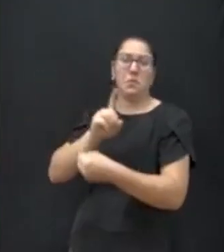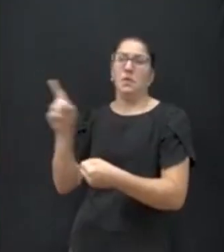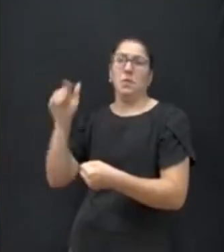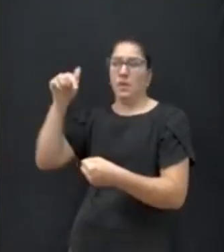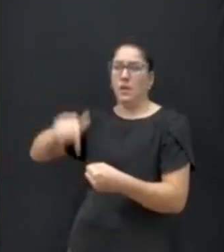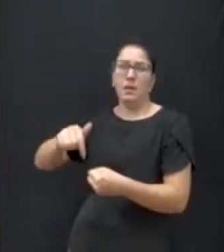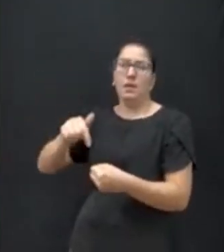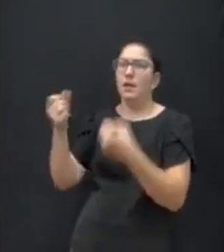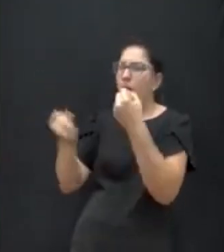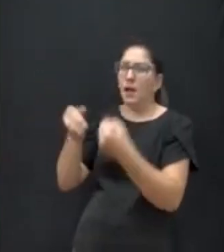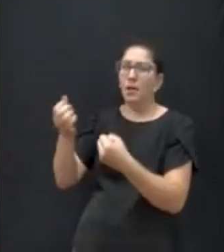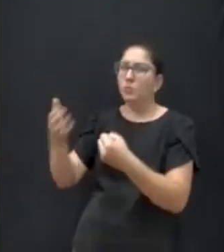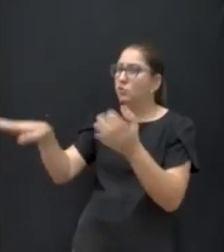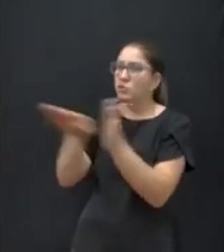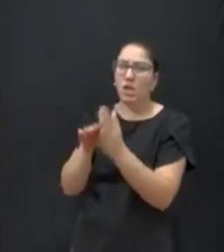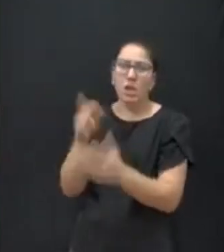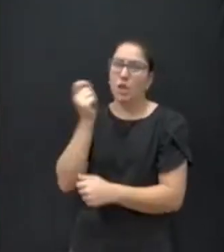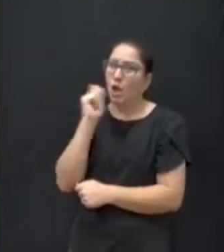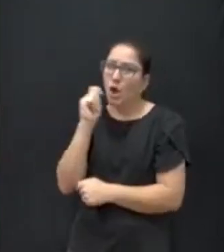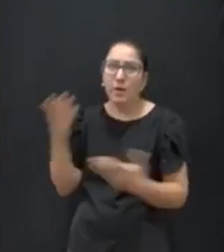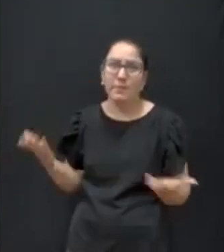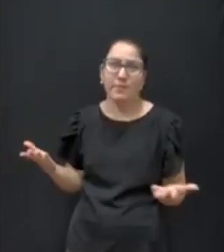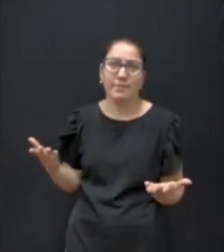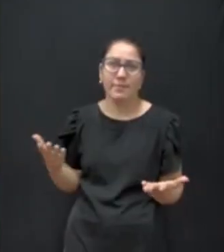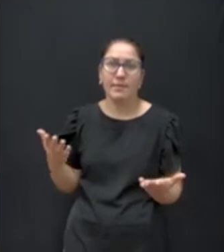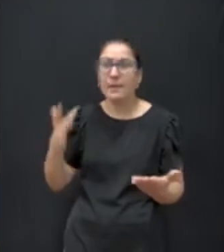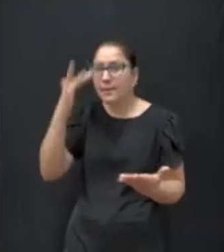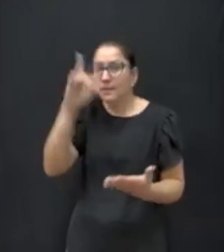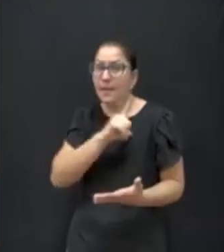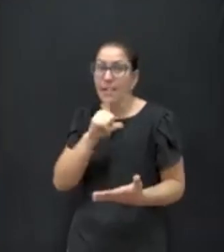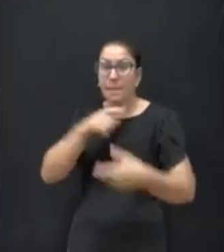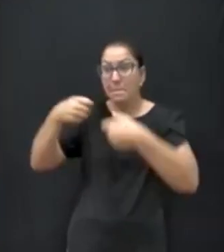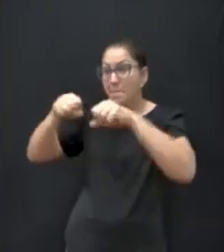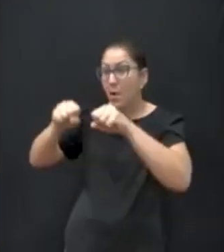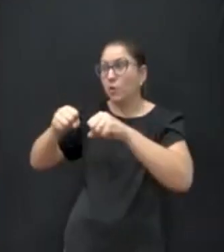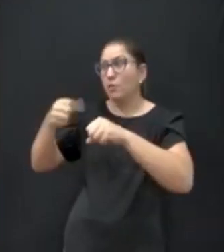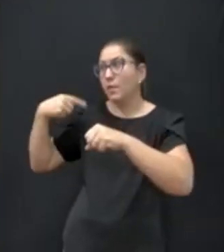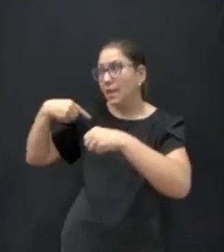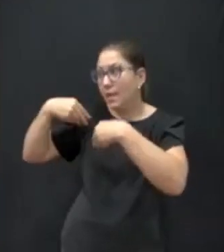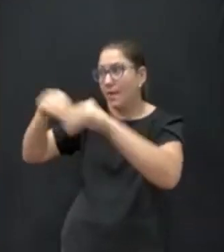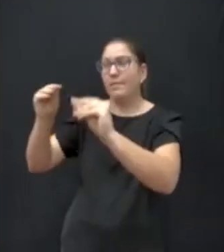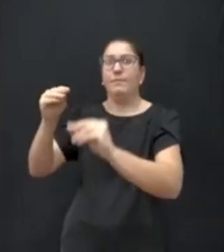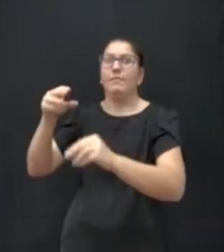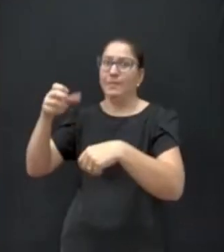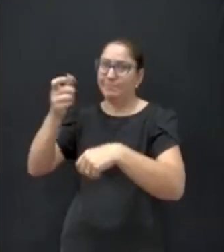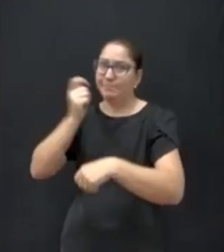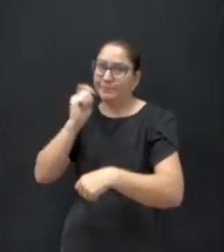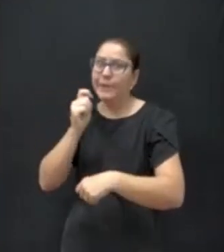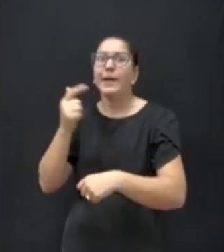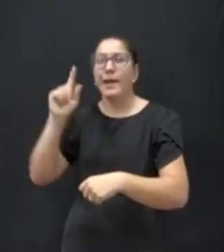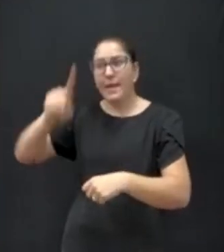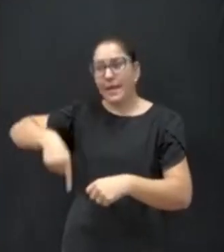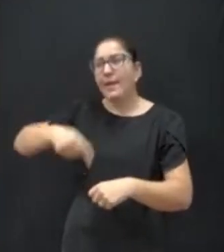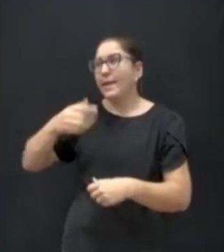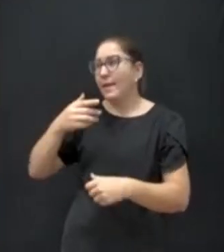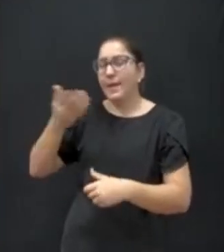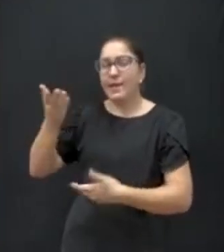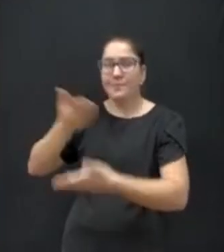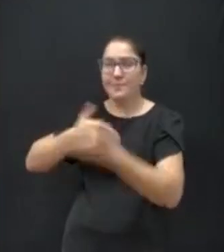carro aqui. Tem carro trazendo droga. Tem motoboy levando droga. Isso é tráfico.